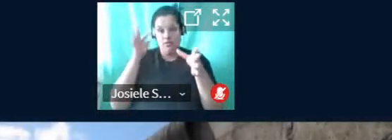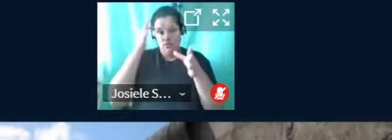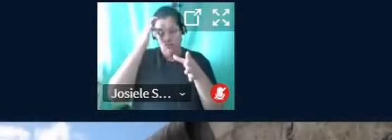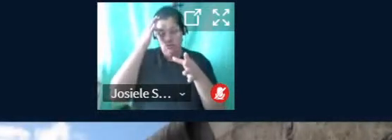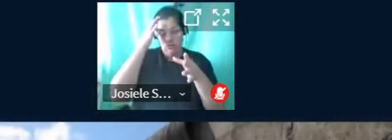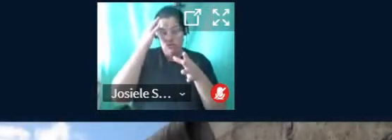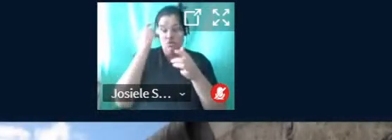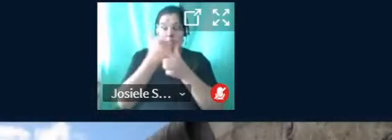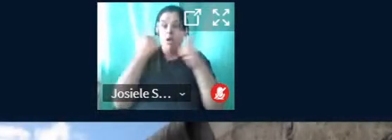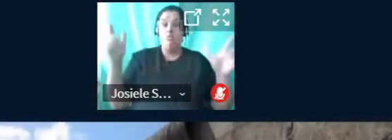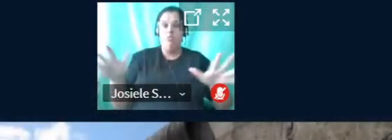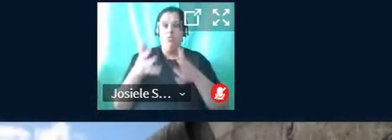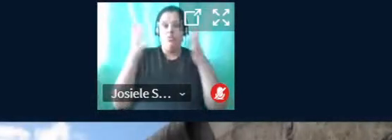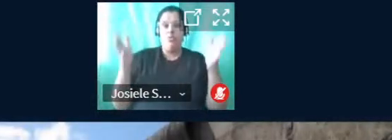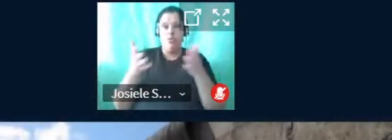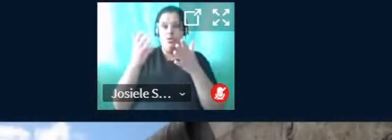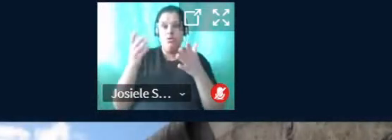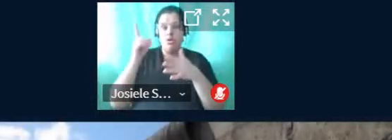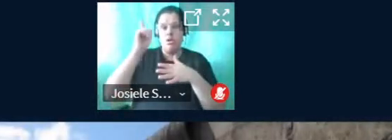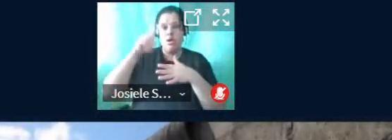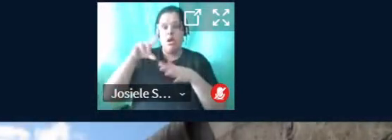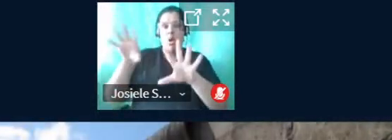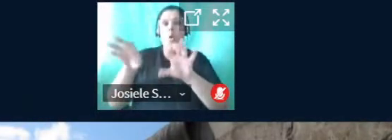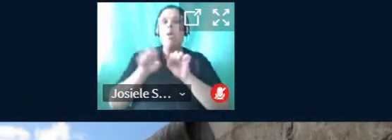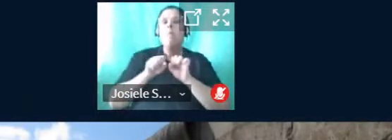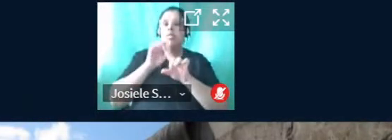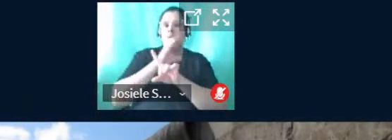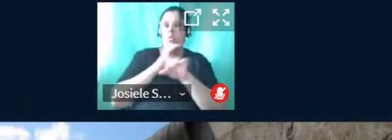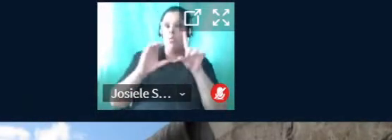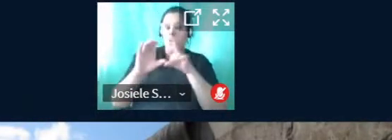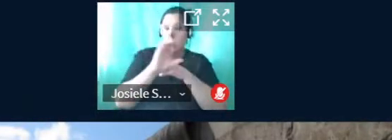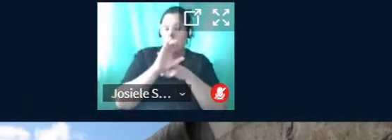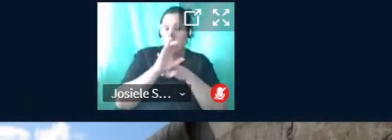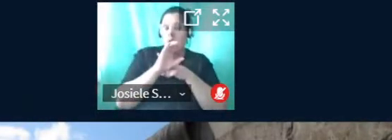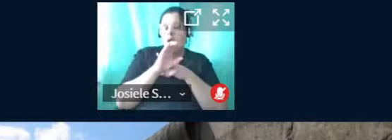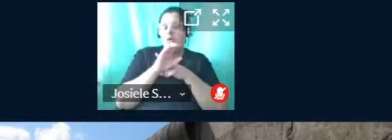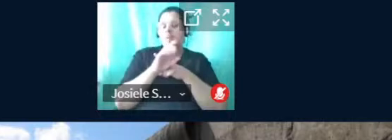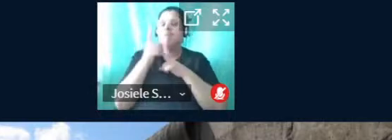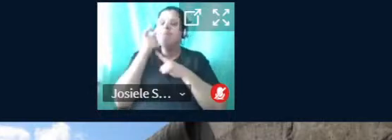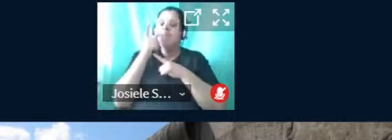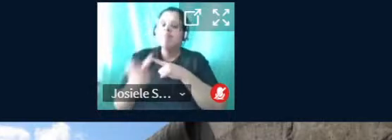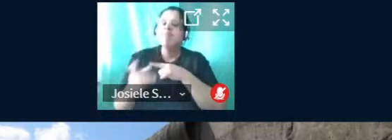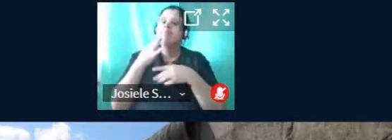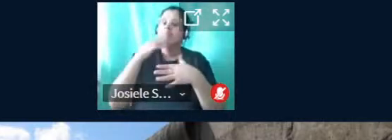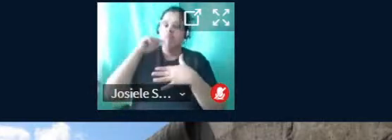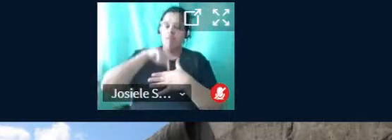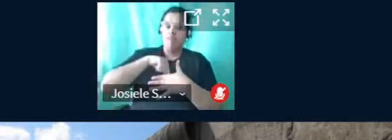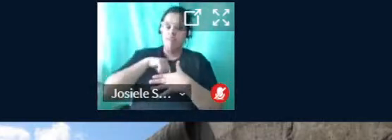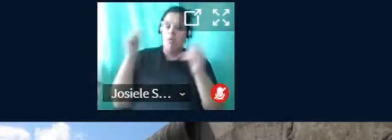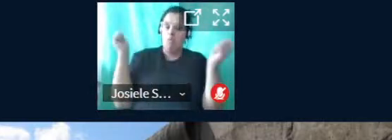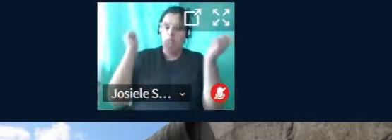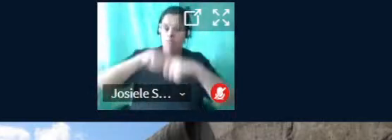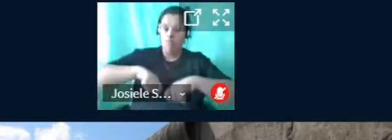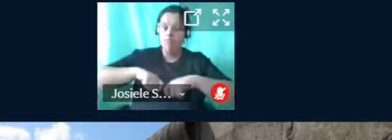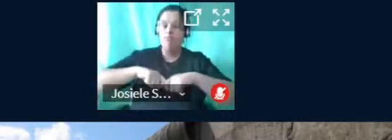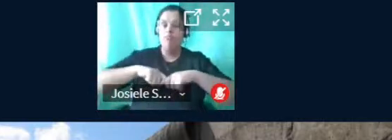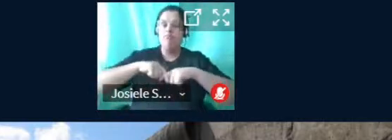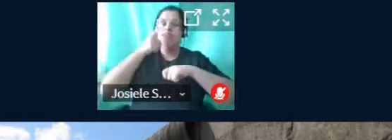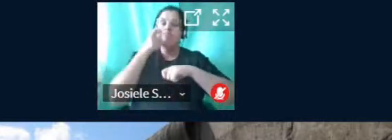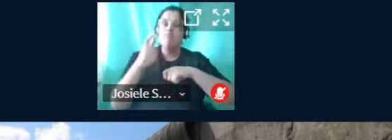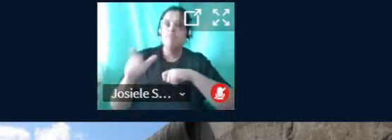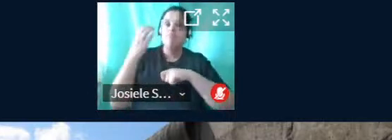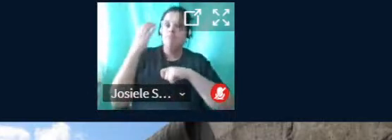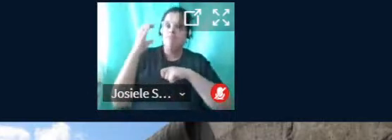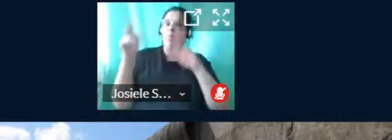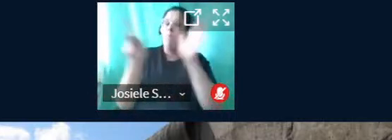maiores motivadores desse projeto é o acolhimento da comunidade, para que possam ter acesso ao conhecimento e permitir que se interessem pela ciência, algo que faz parte de